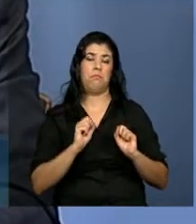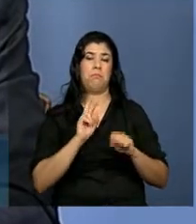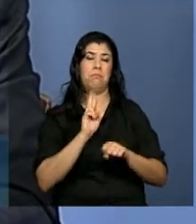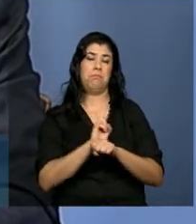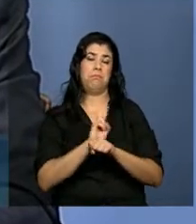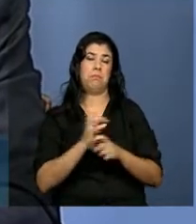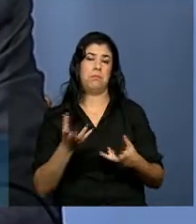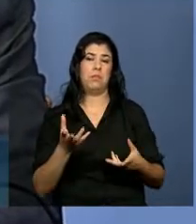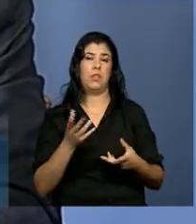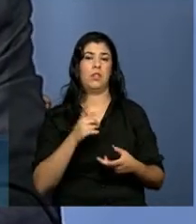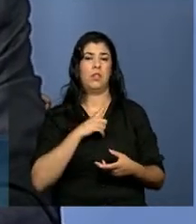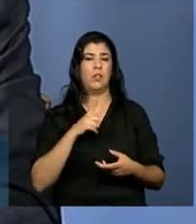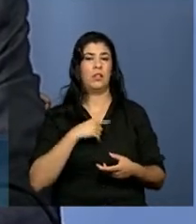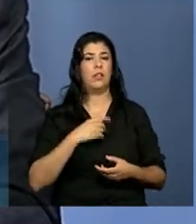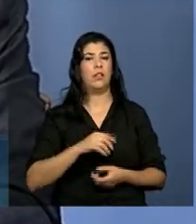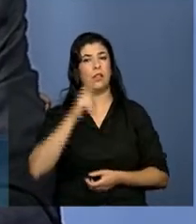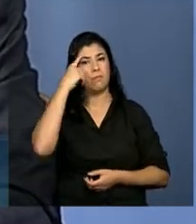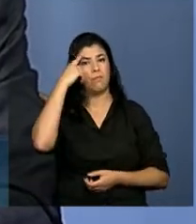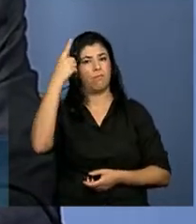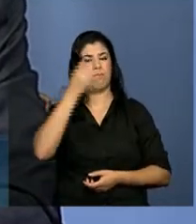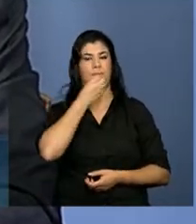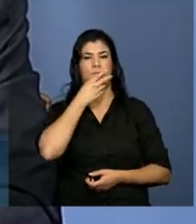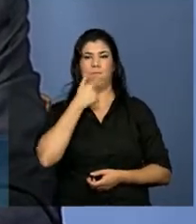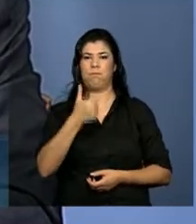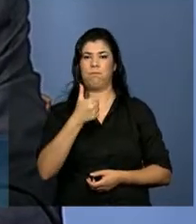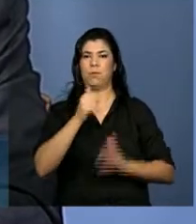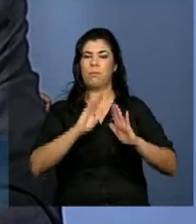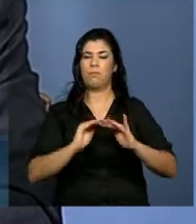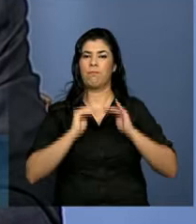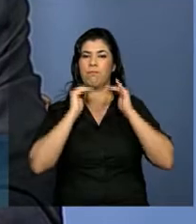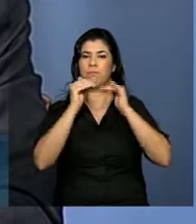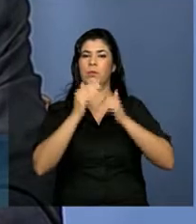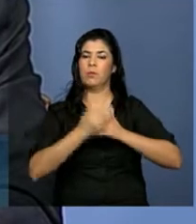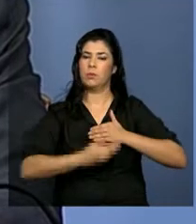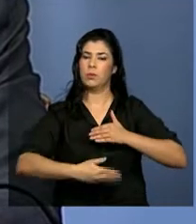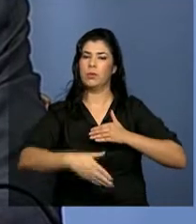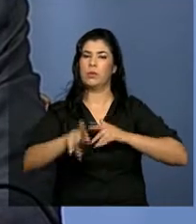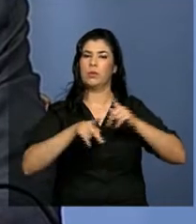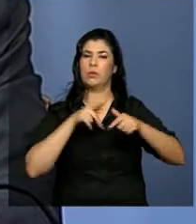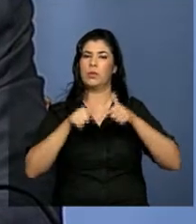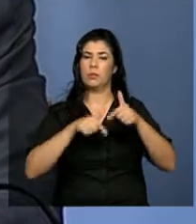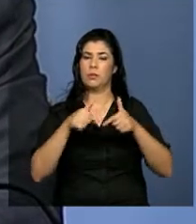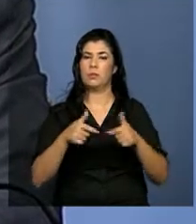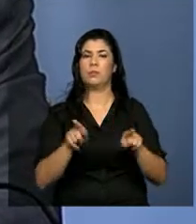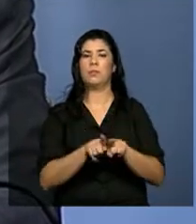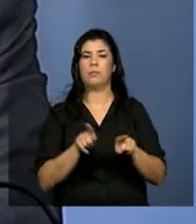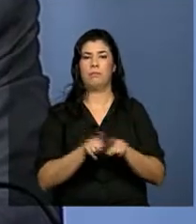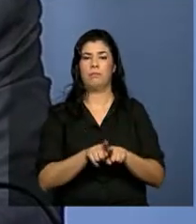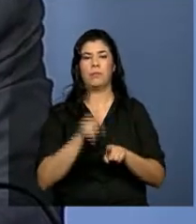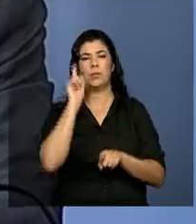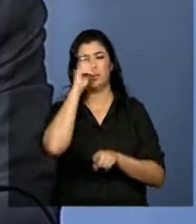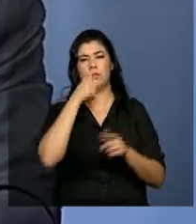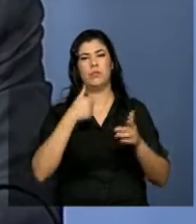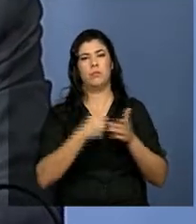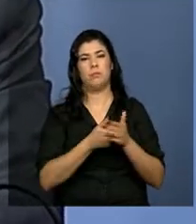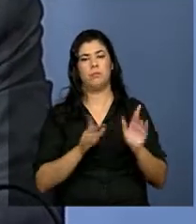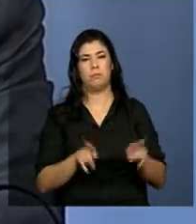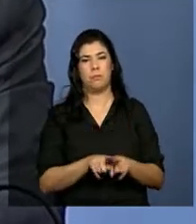sejam criativas suficientes para permitir a superação dos impasses que existem. As posições